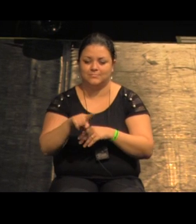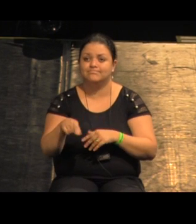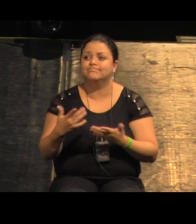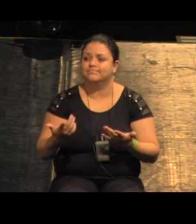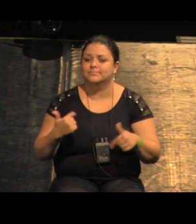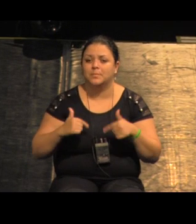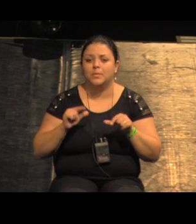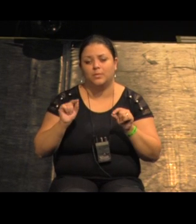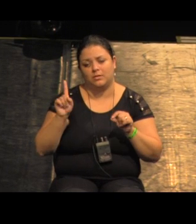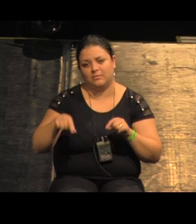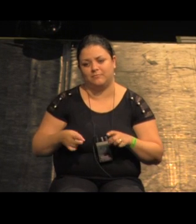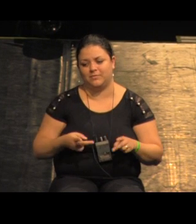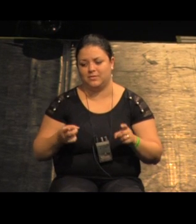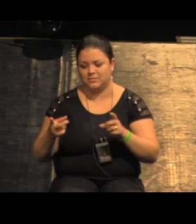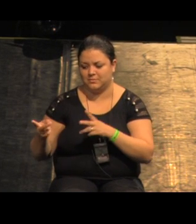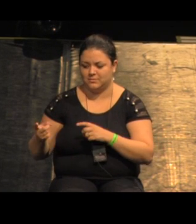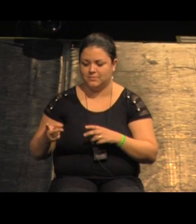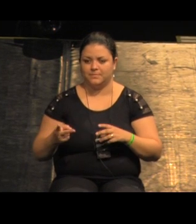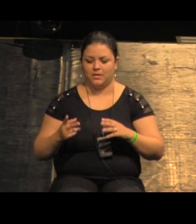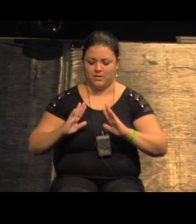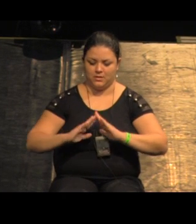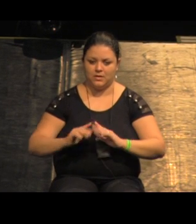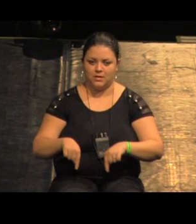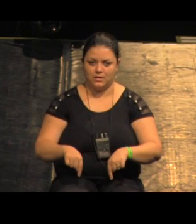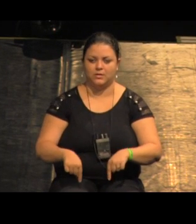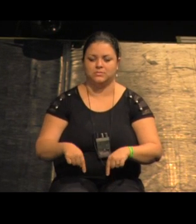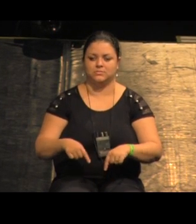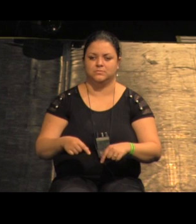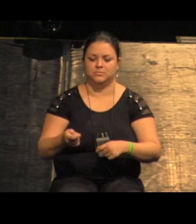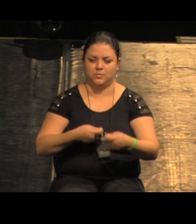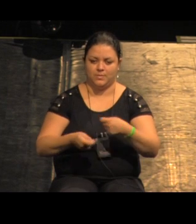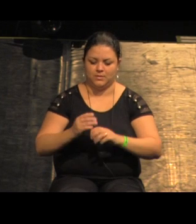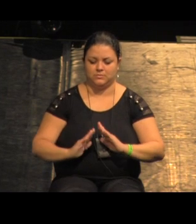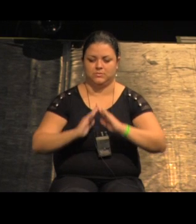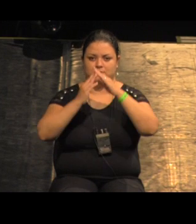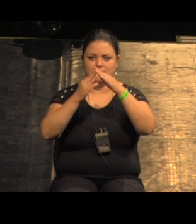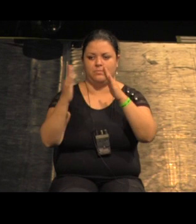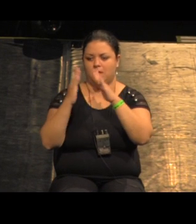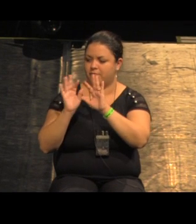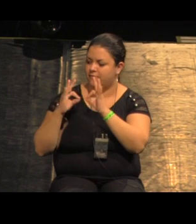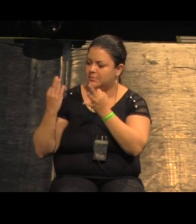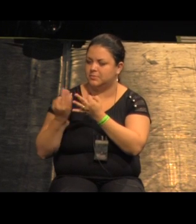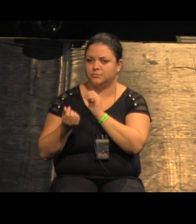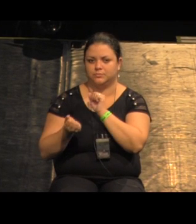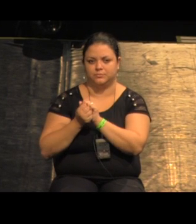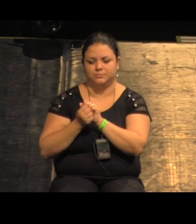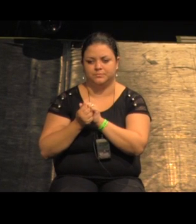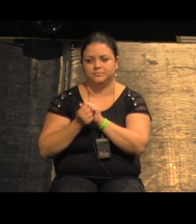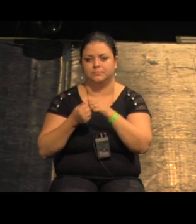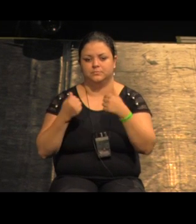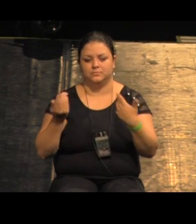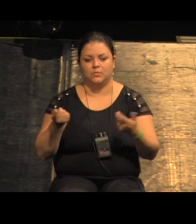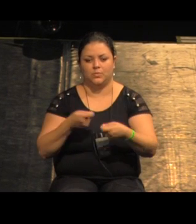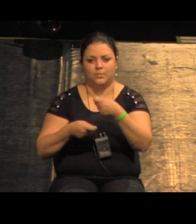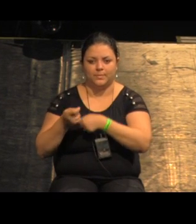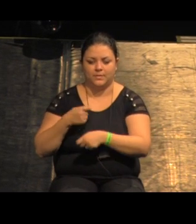eles faziam uso misto moradia e comércio embaixo e esse comércio como a favela está inserida num